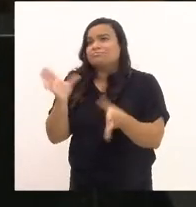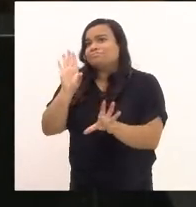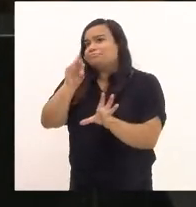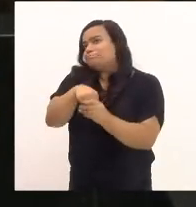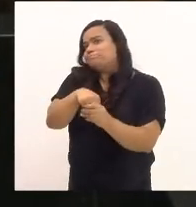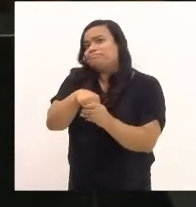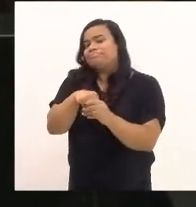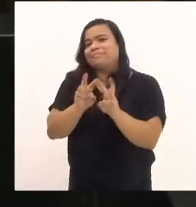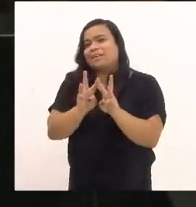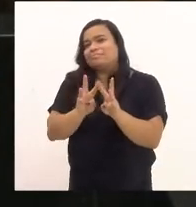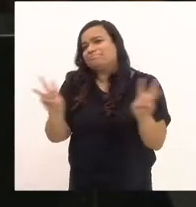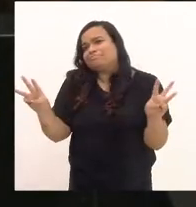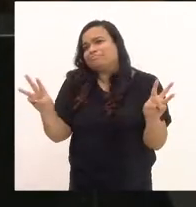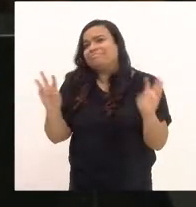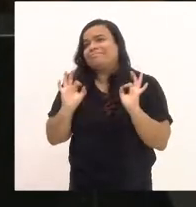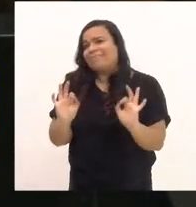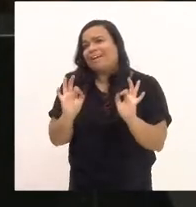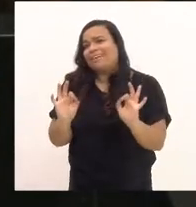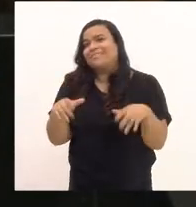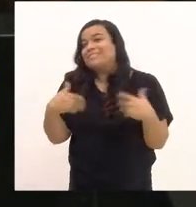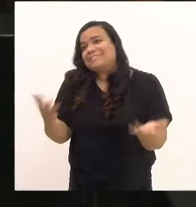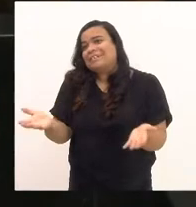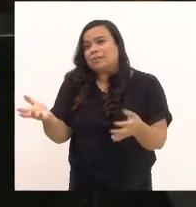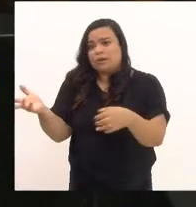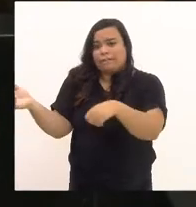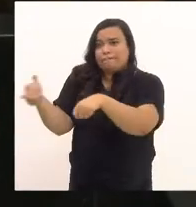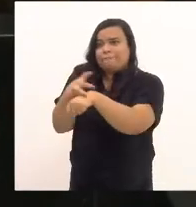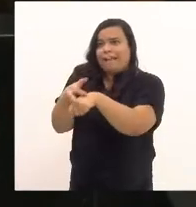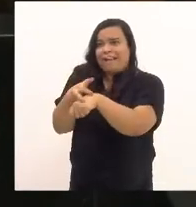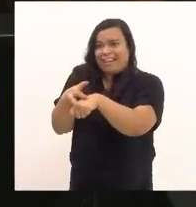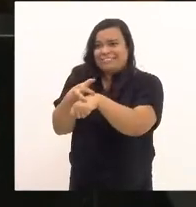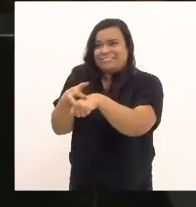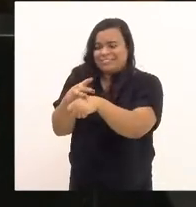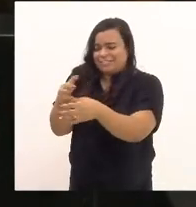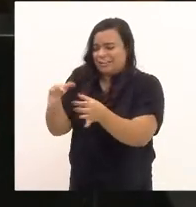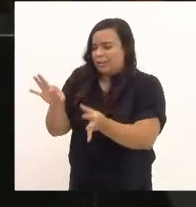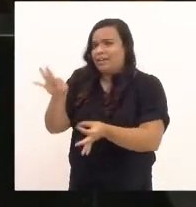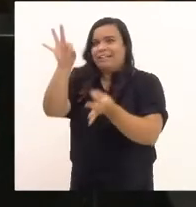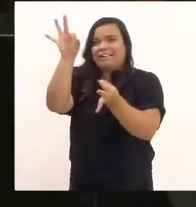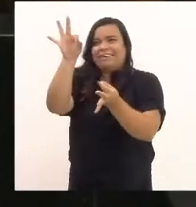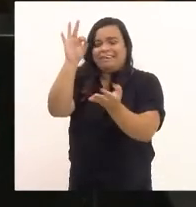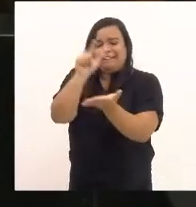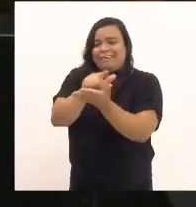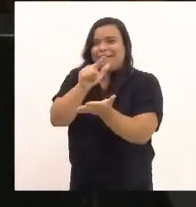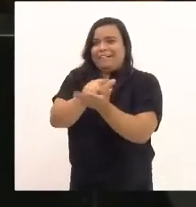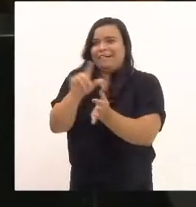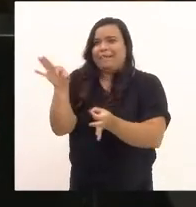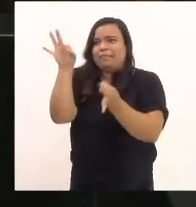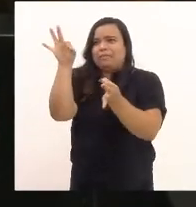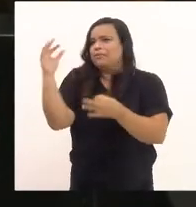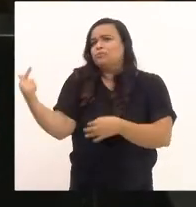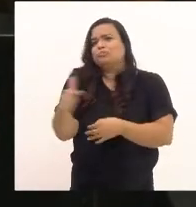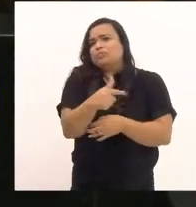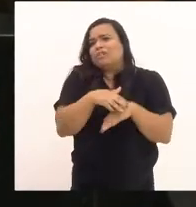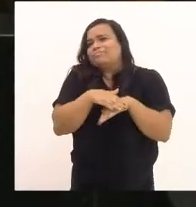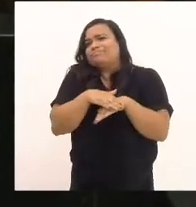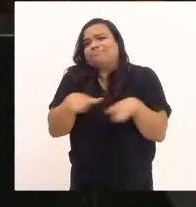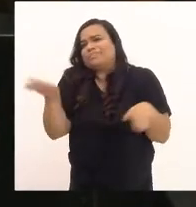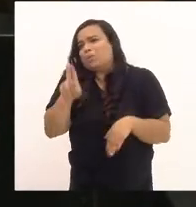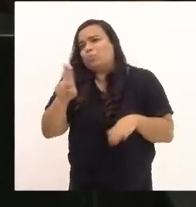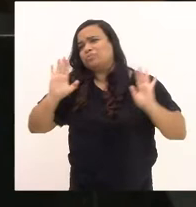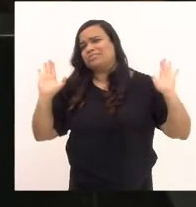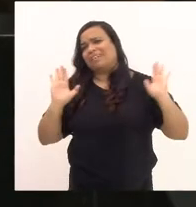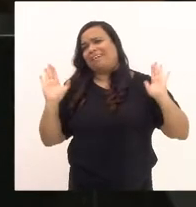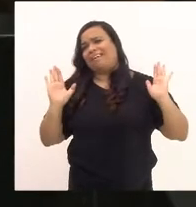Ninguém mais tem verdinho em papel moeda. Por via